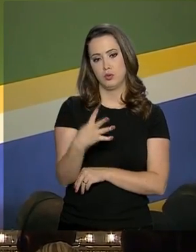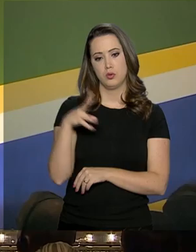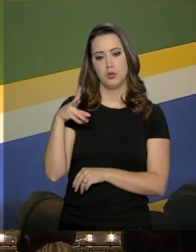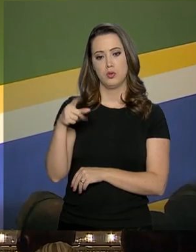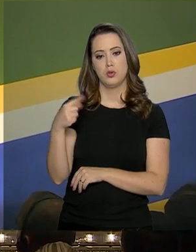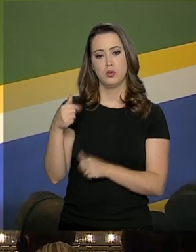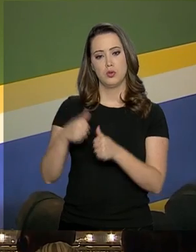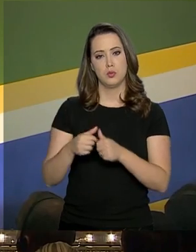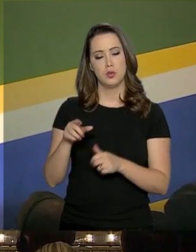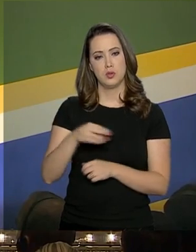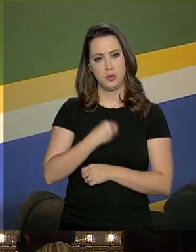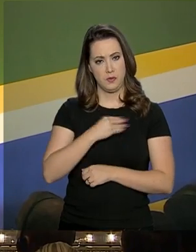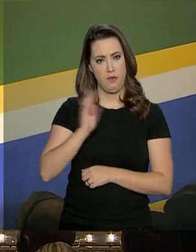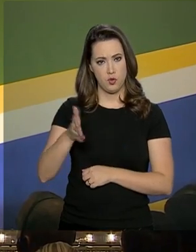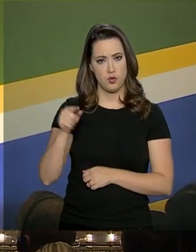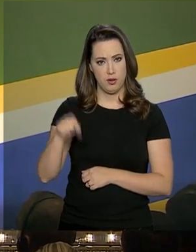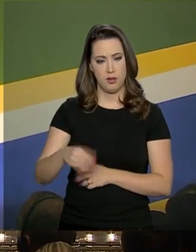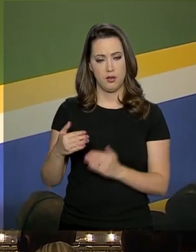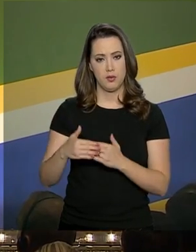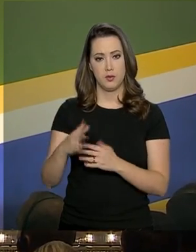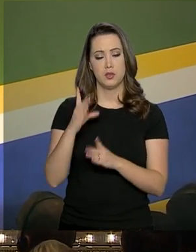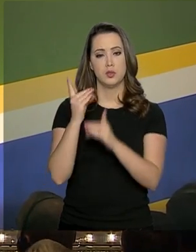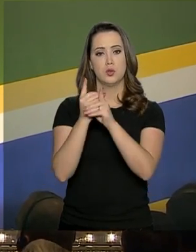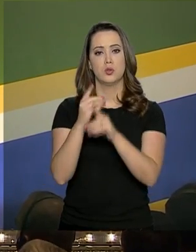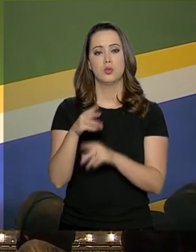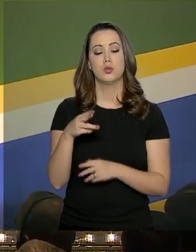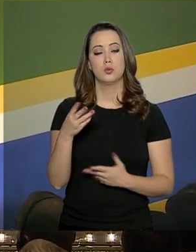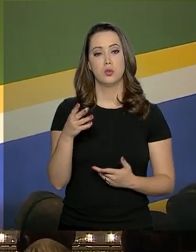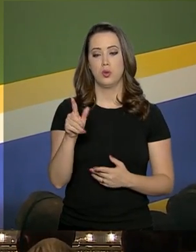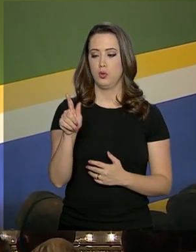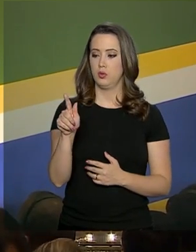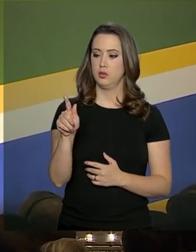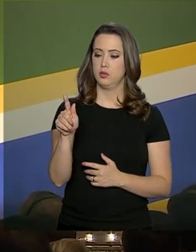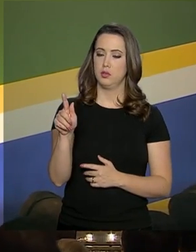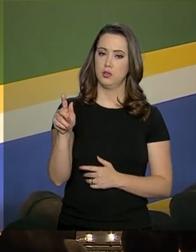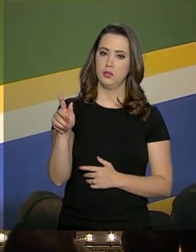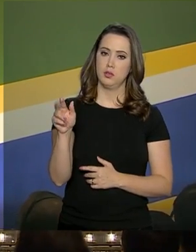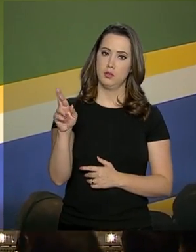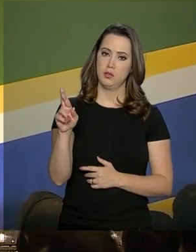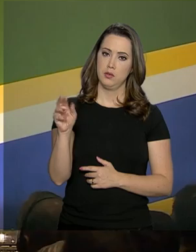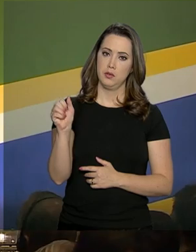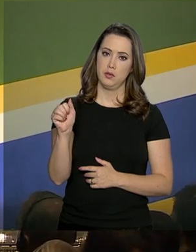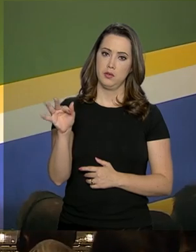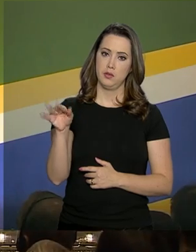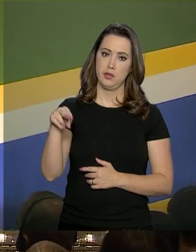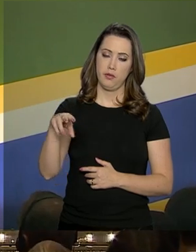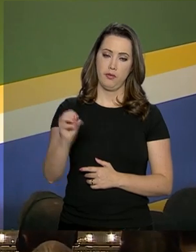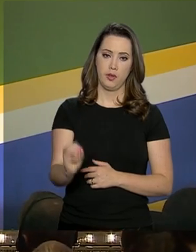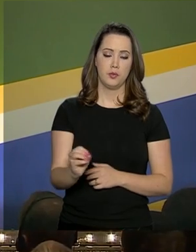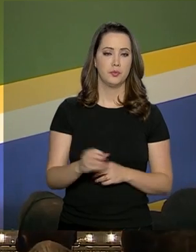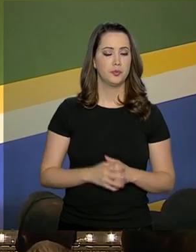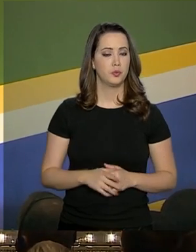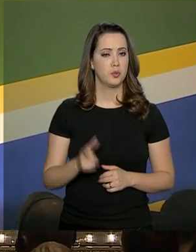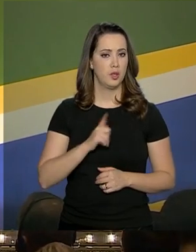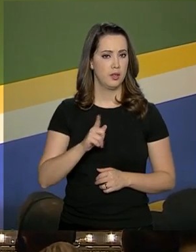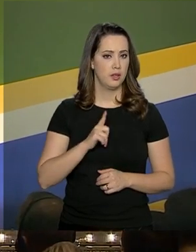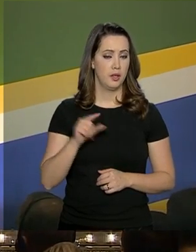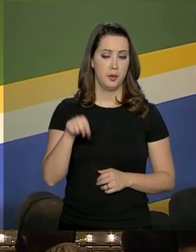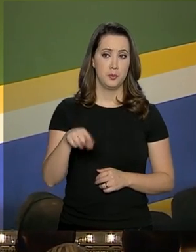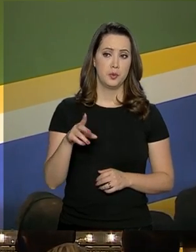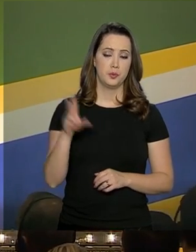todo mundo estava vivo aqui, quando foi descoberto o grafeno. Temos uma